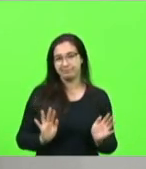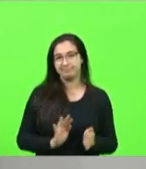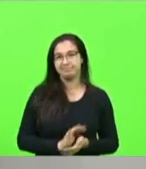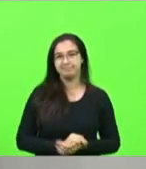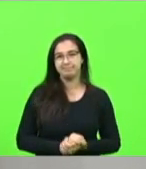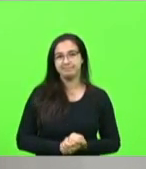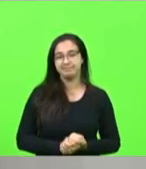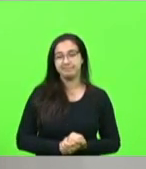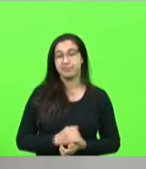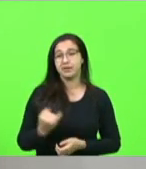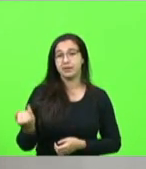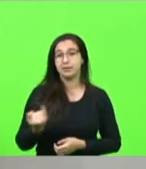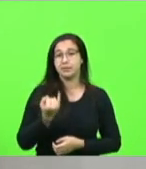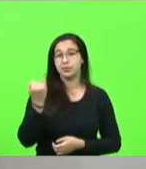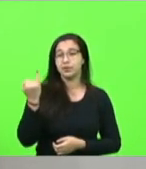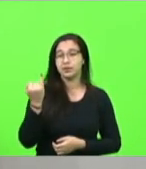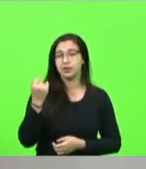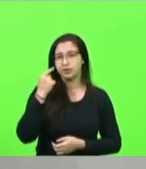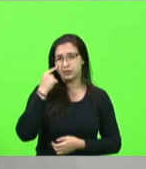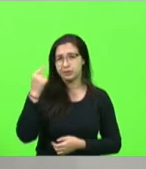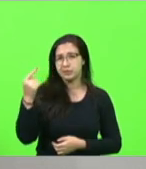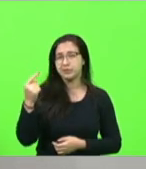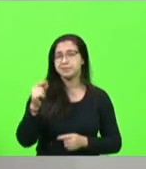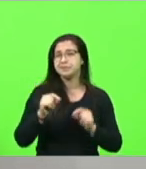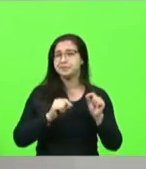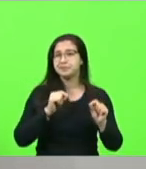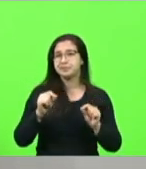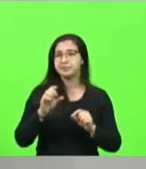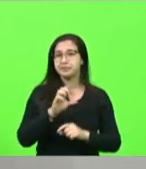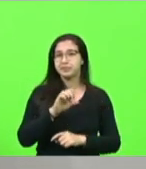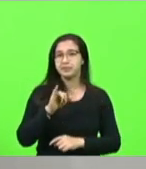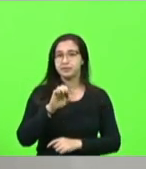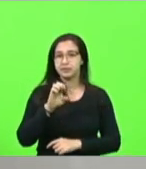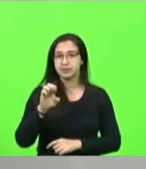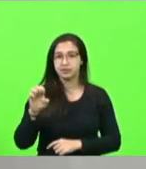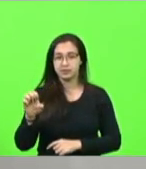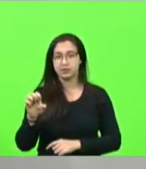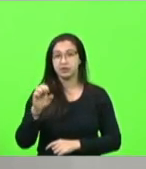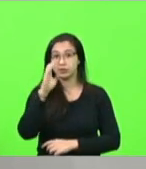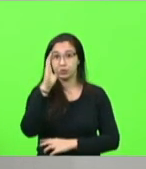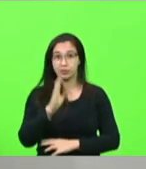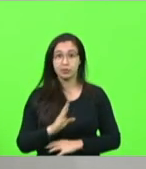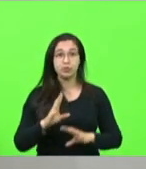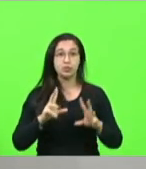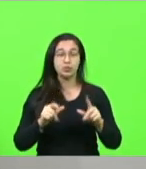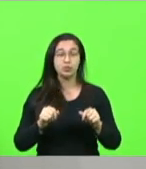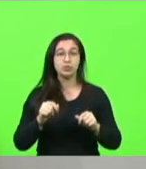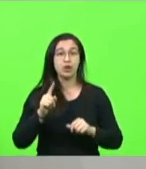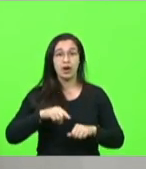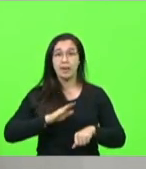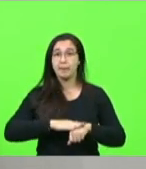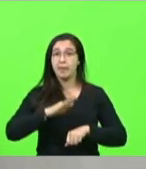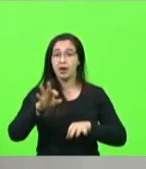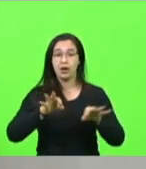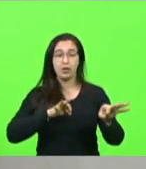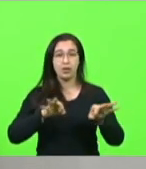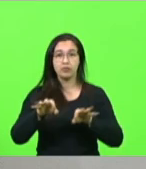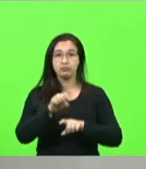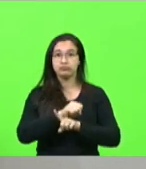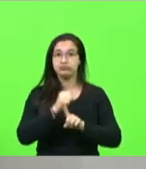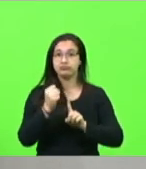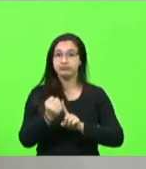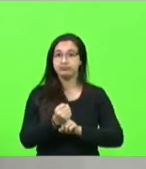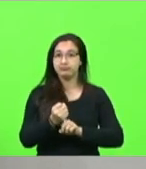é importante que a gente destaque que o CIE a nível nacional é uma das maiores organizações sociais do país.